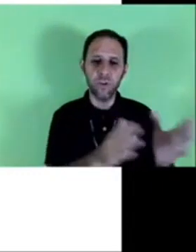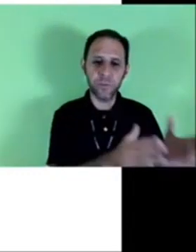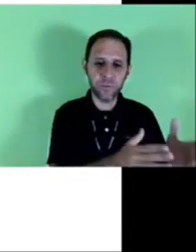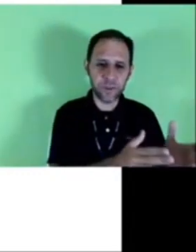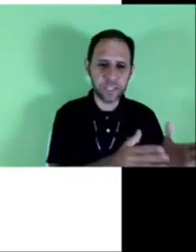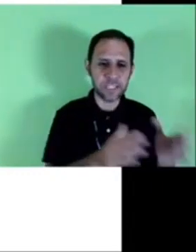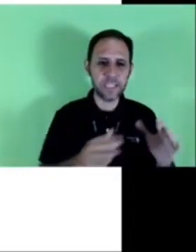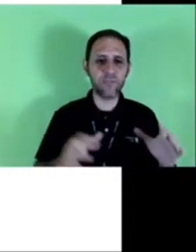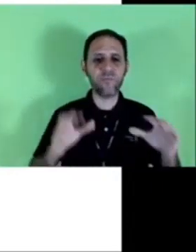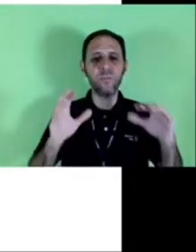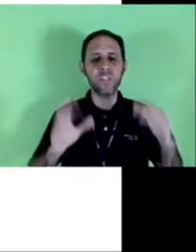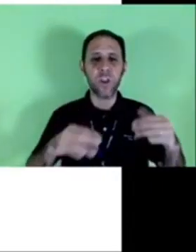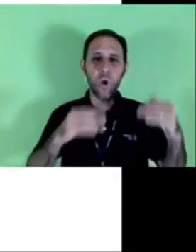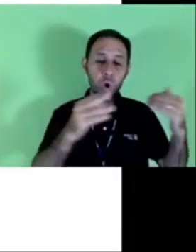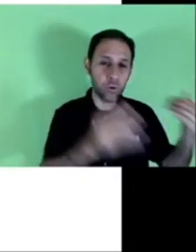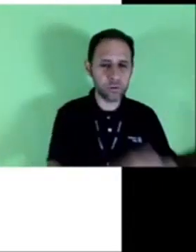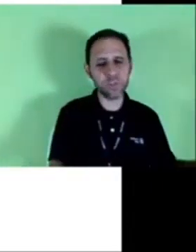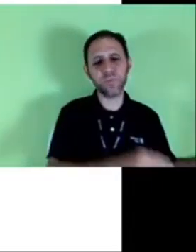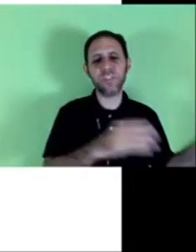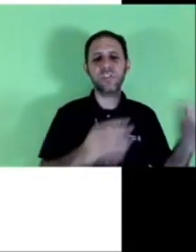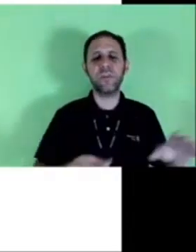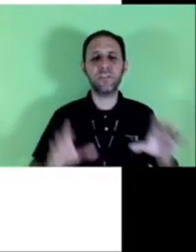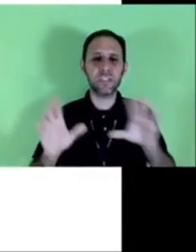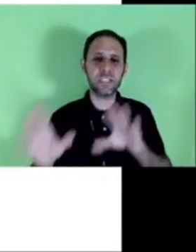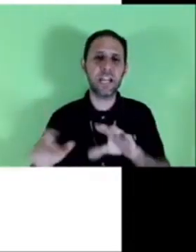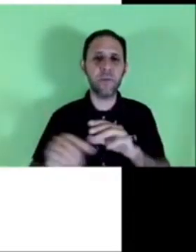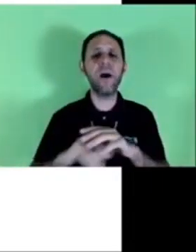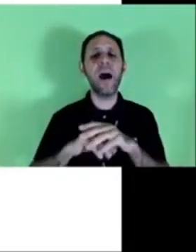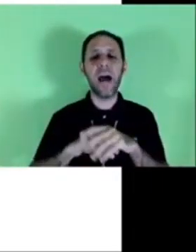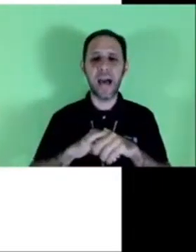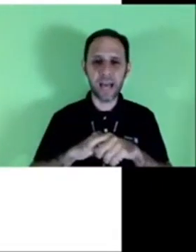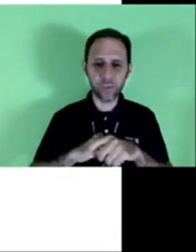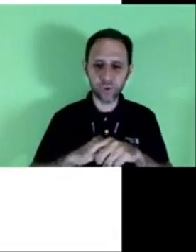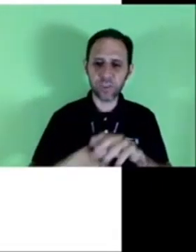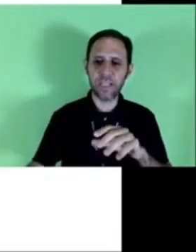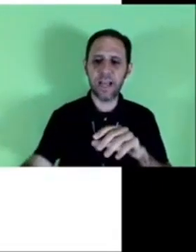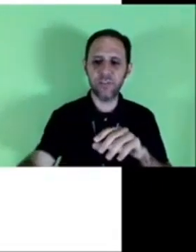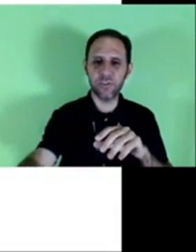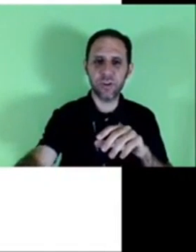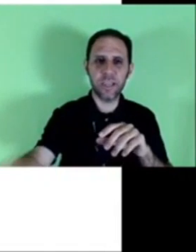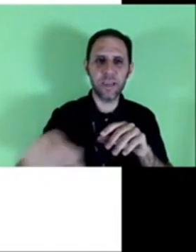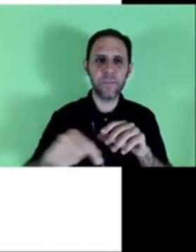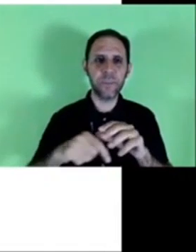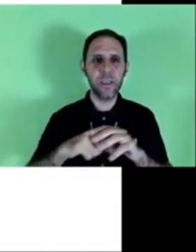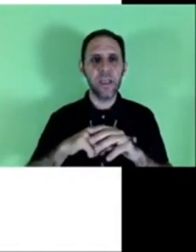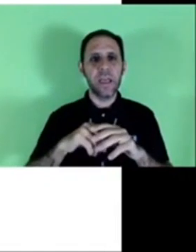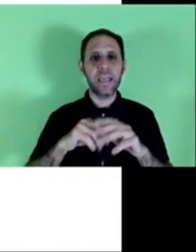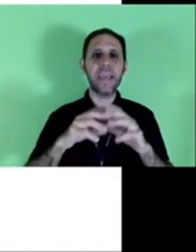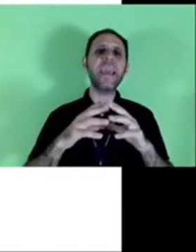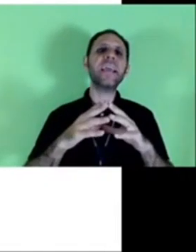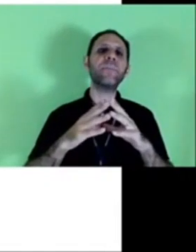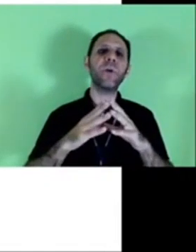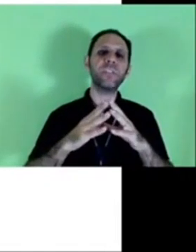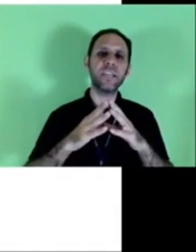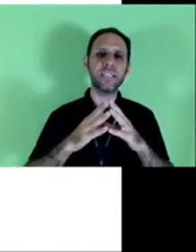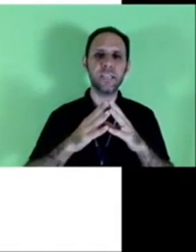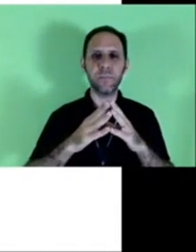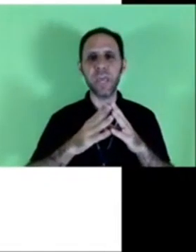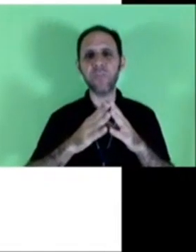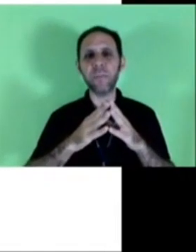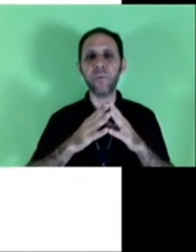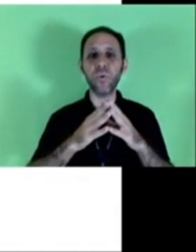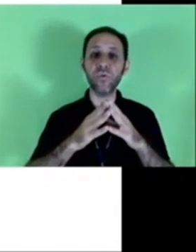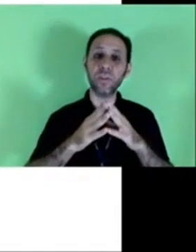função em nome do falecido, vão ser outros procedimentos que serão adotados, ok? Quem é que pode